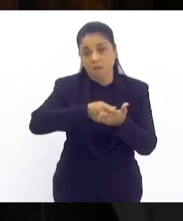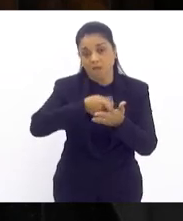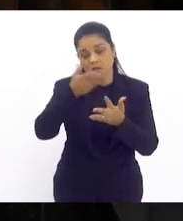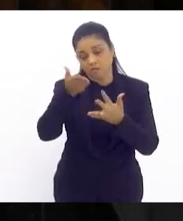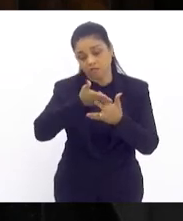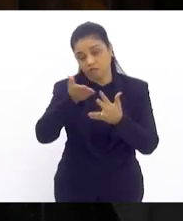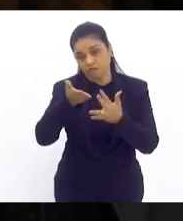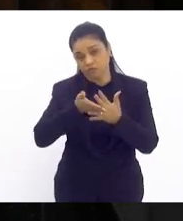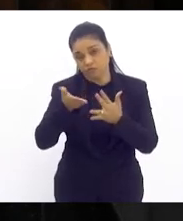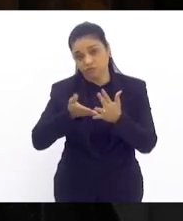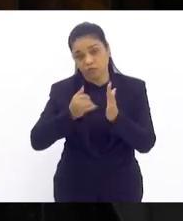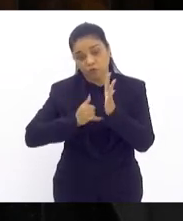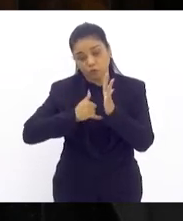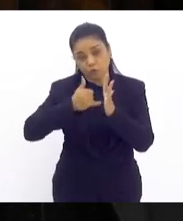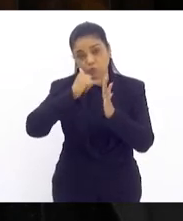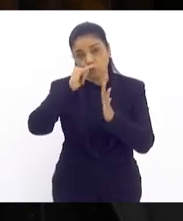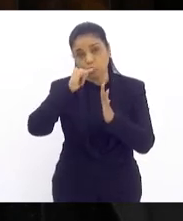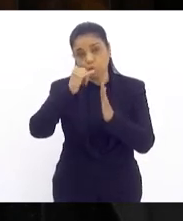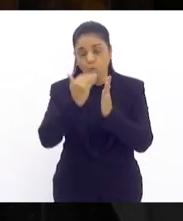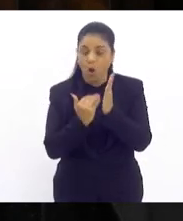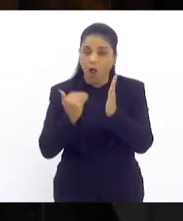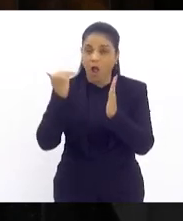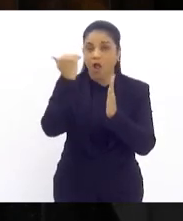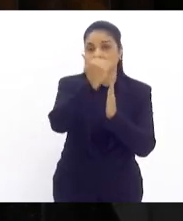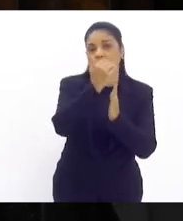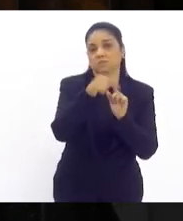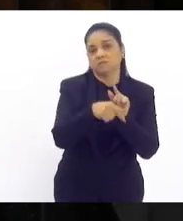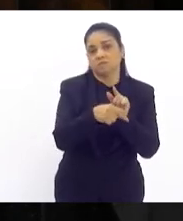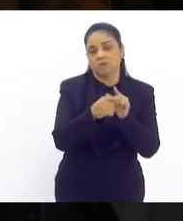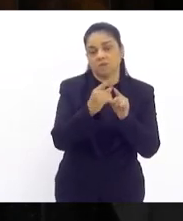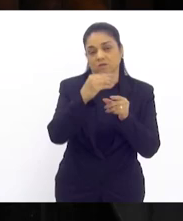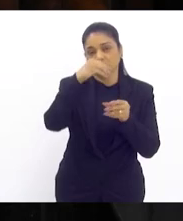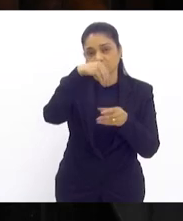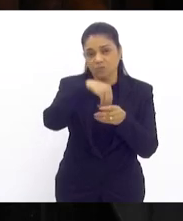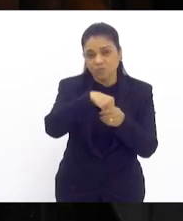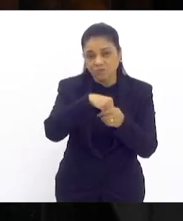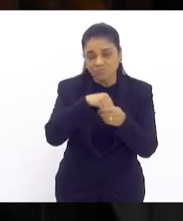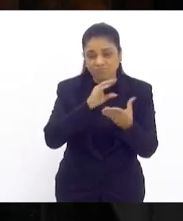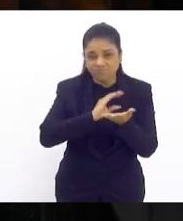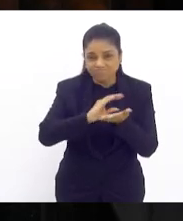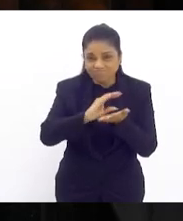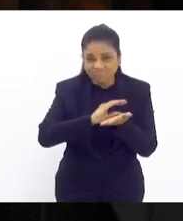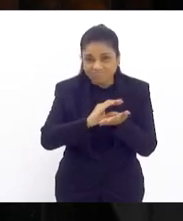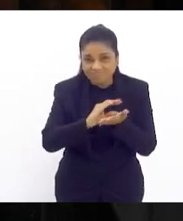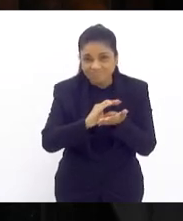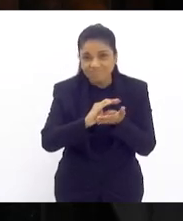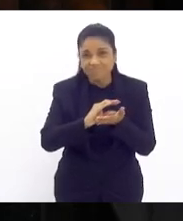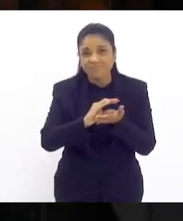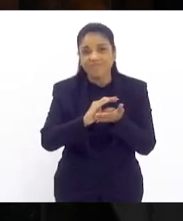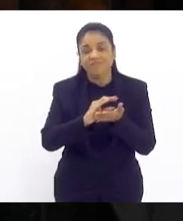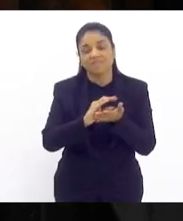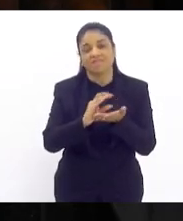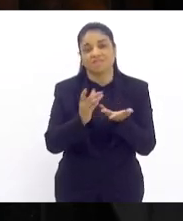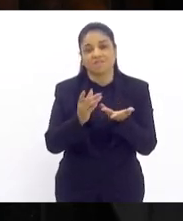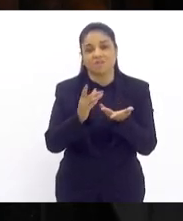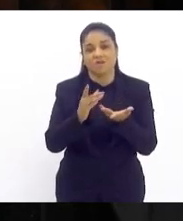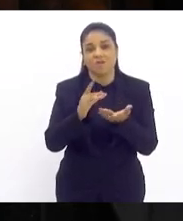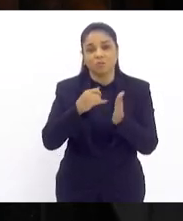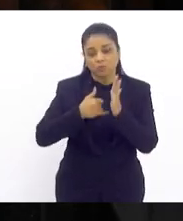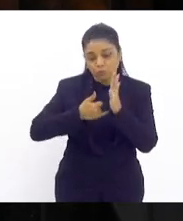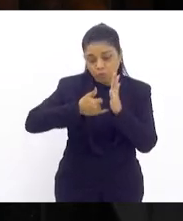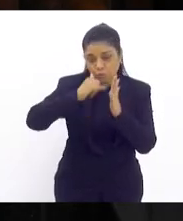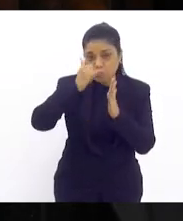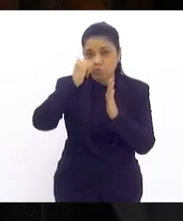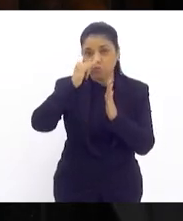com juros acima do crescimento real do produto interno bruto isto é vovó viu a uva o juro que a União